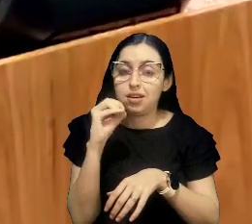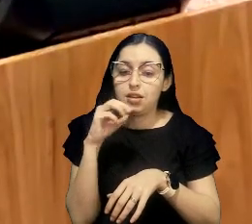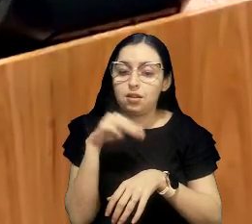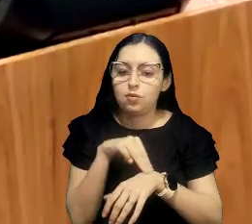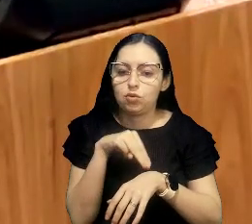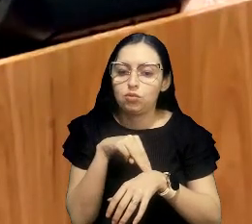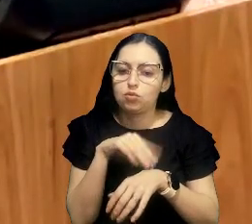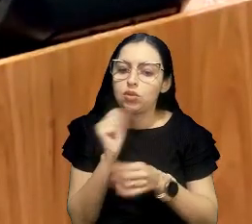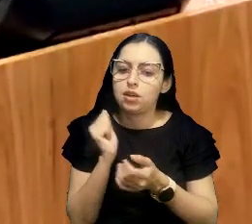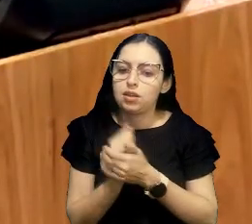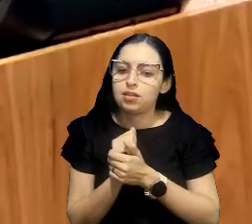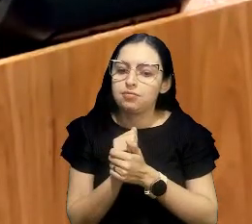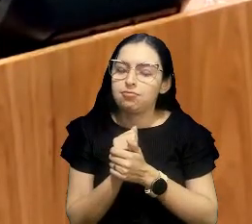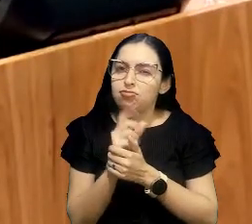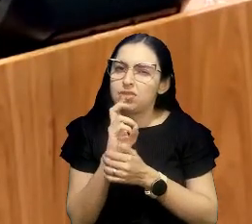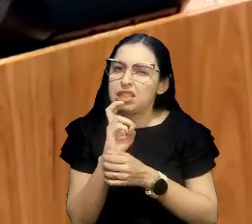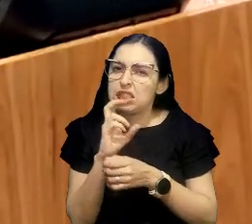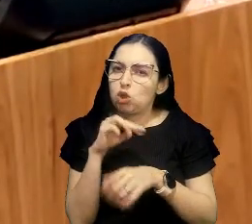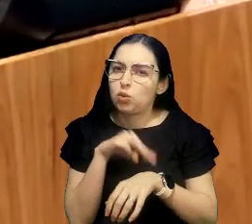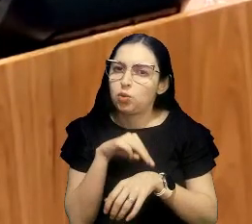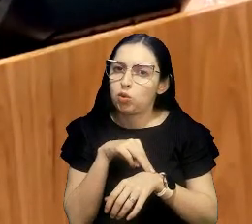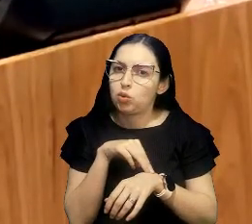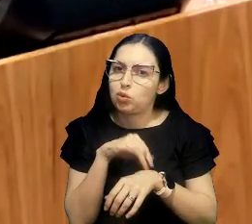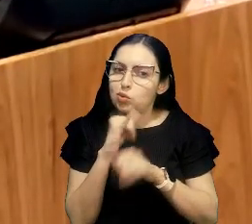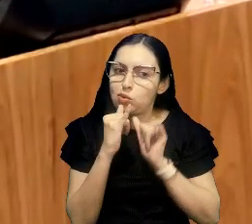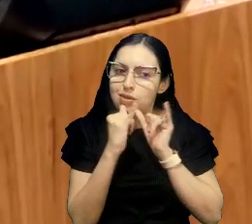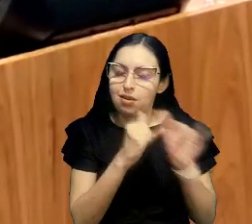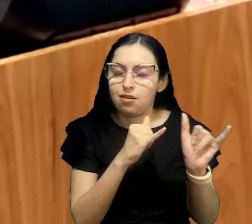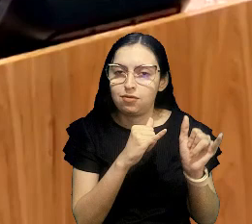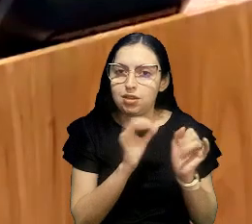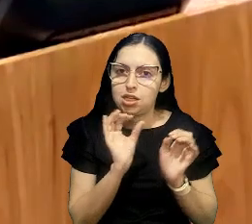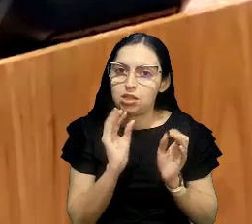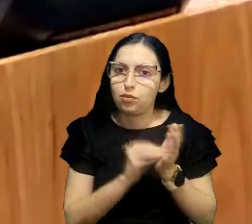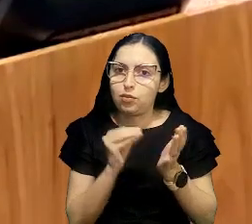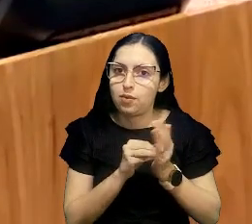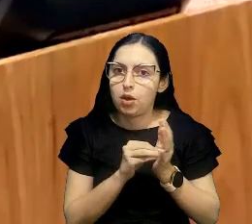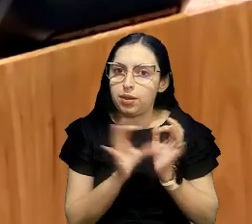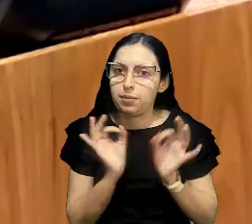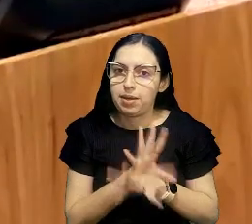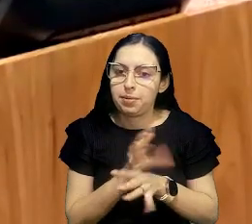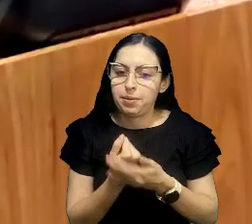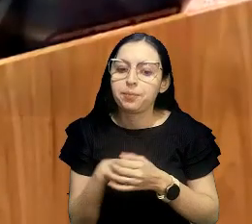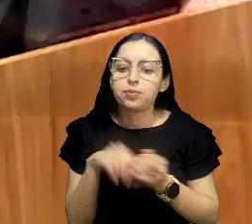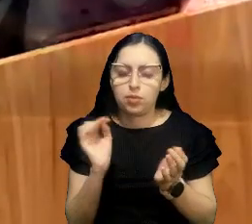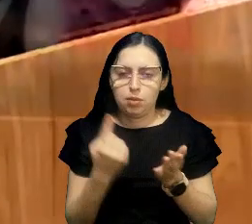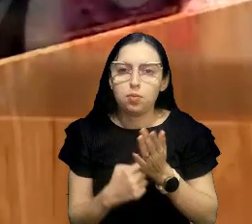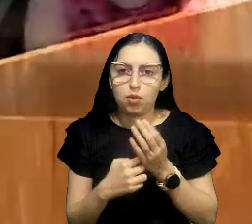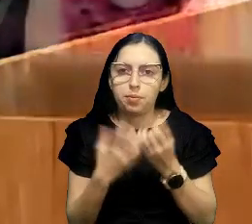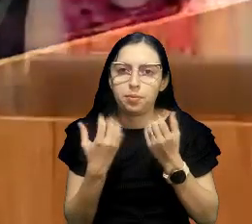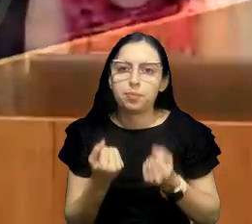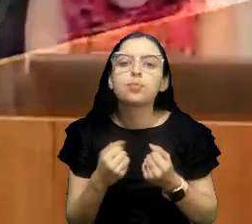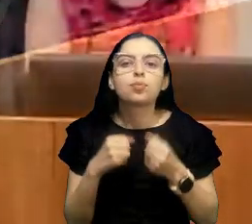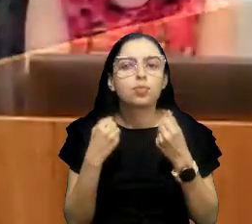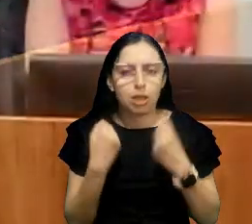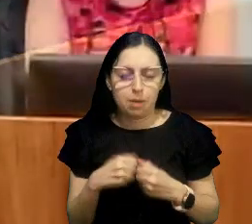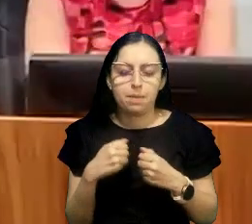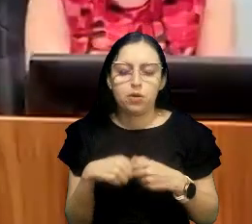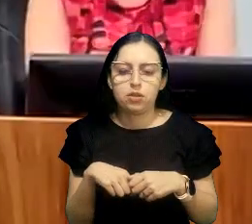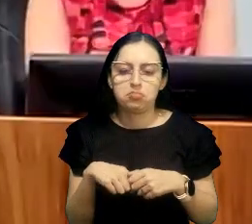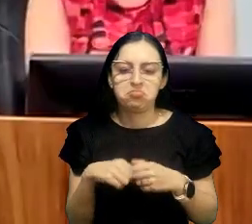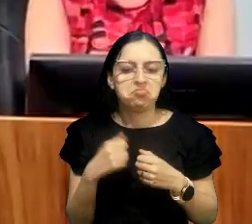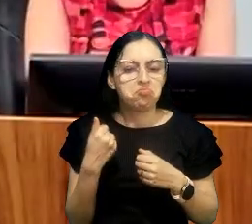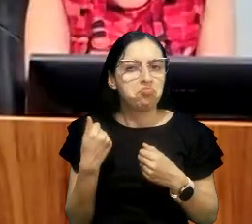indelicadeza, quando der assim 5 minutos eu aviso para a senhora. Pode ser? A vontade. Ou não precisa?